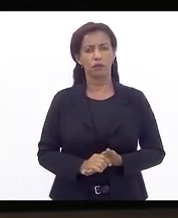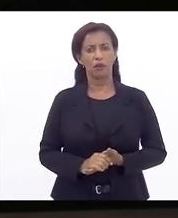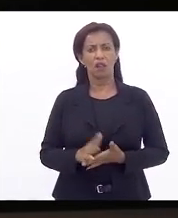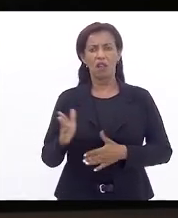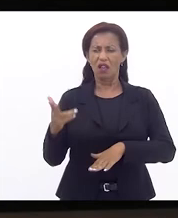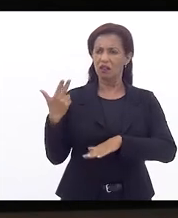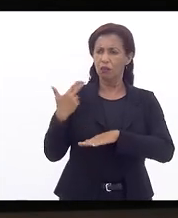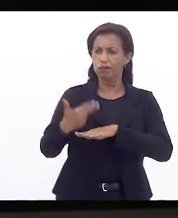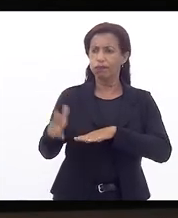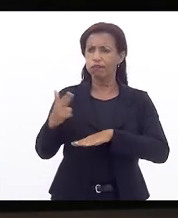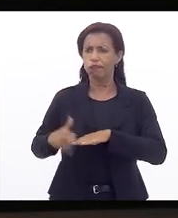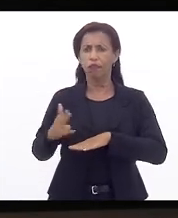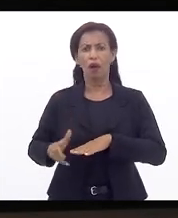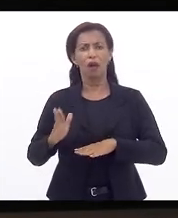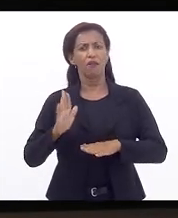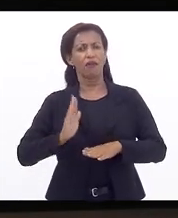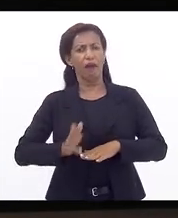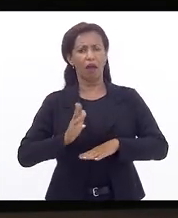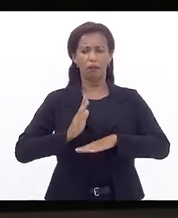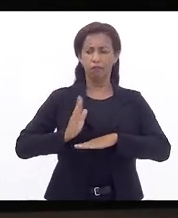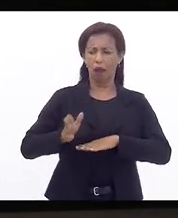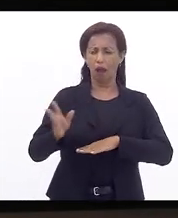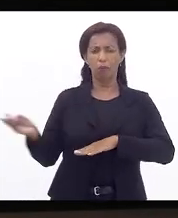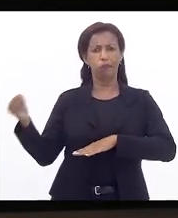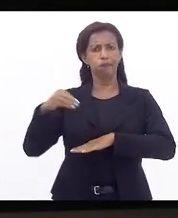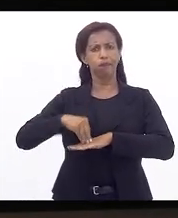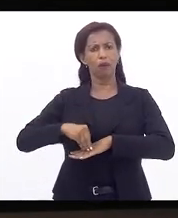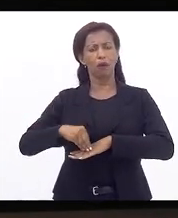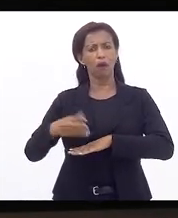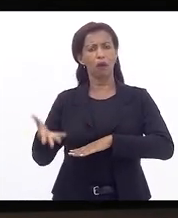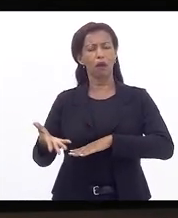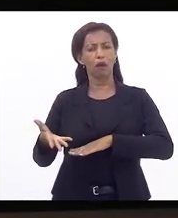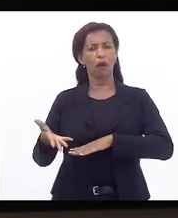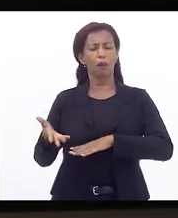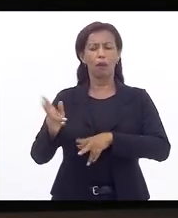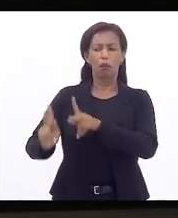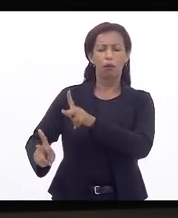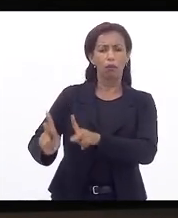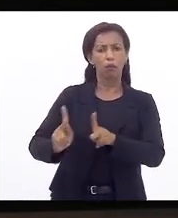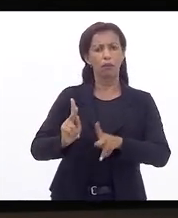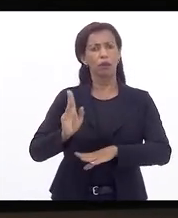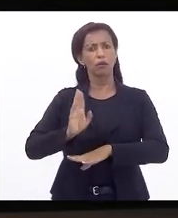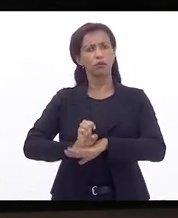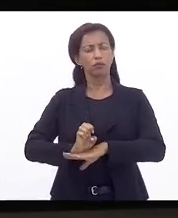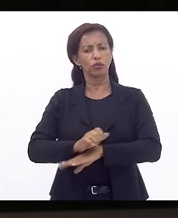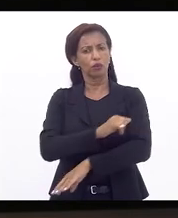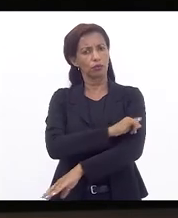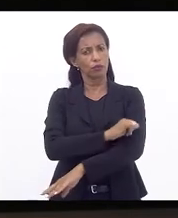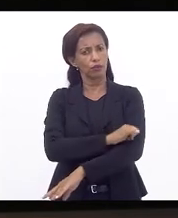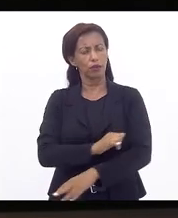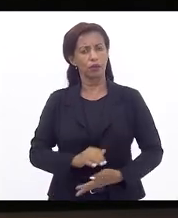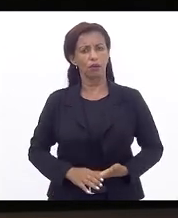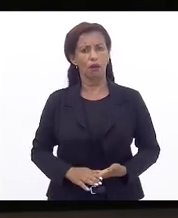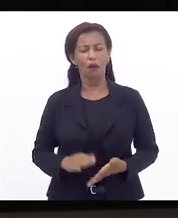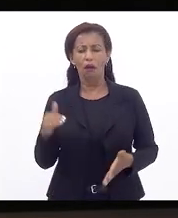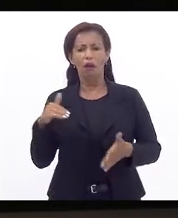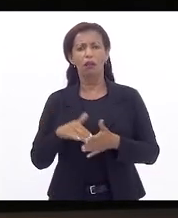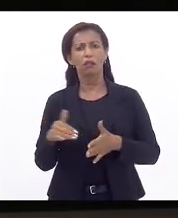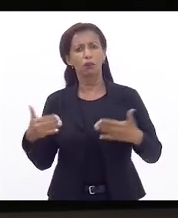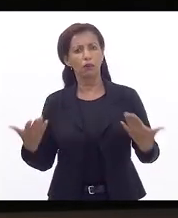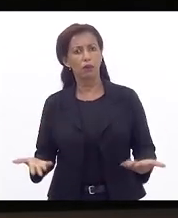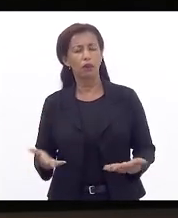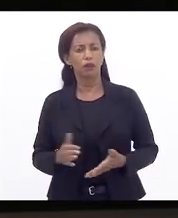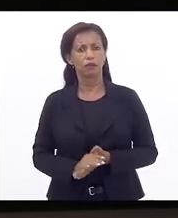farsa realmente vai ser colocada para a população do Estado do Rio de Janeiro até quando